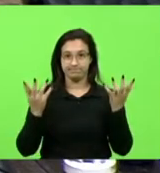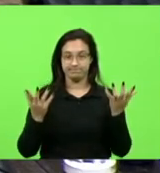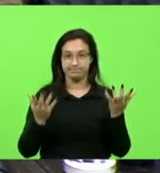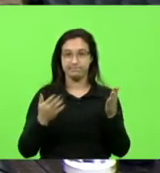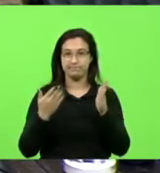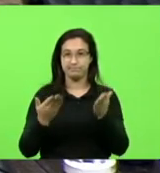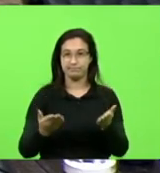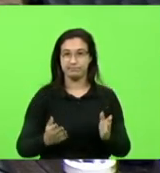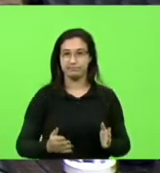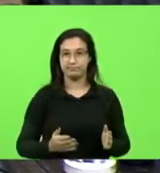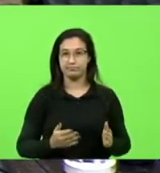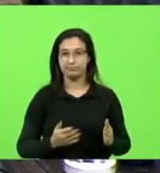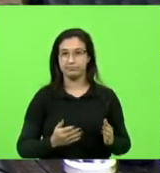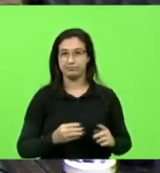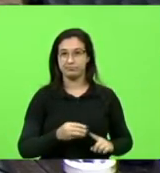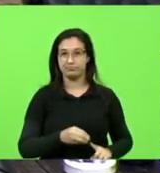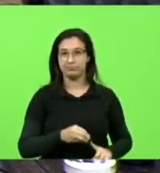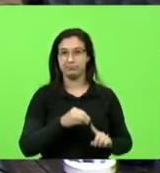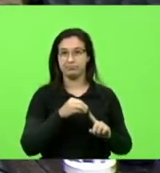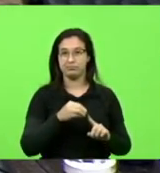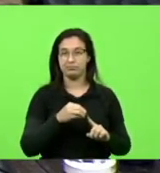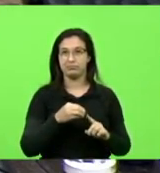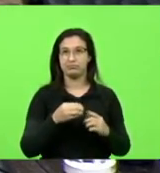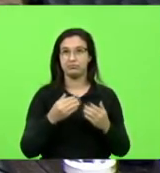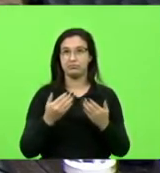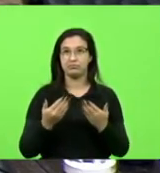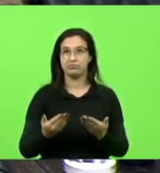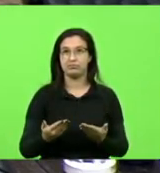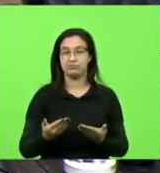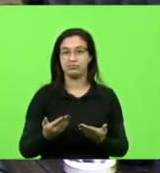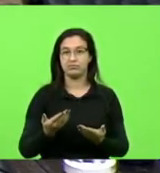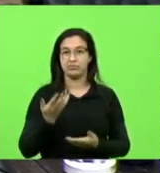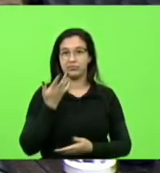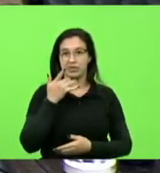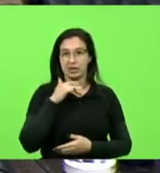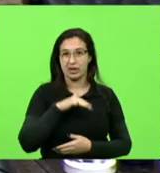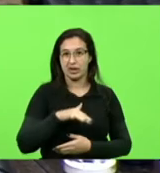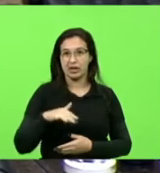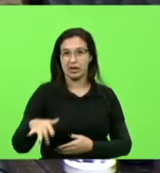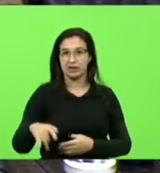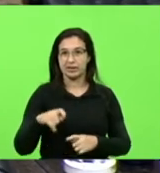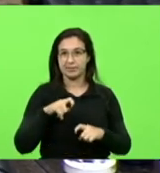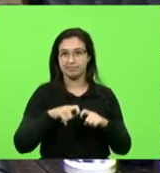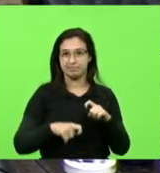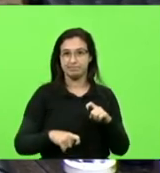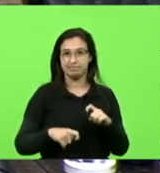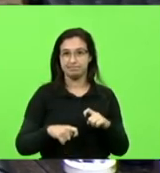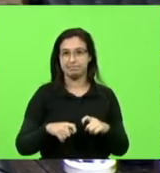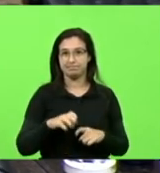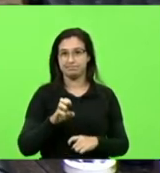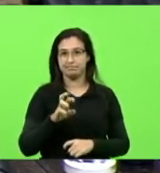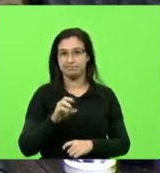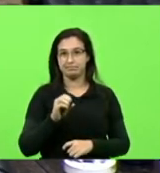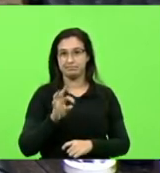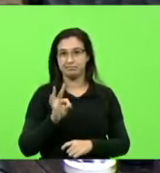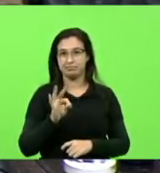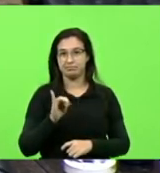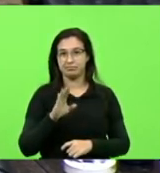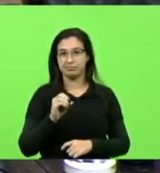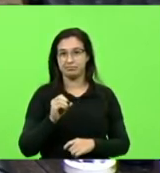uma promoção de erotização de crianças, quero dar um contexto. Pode passar a primeira imagem.